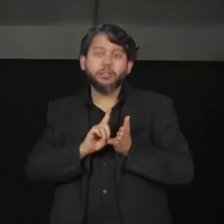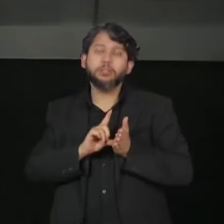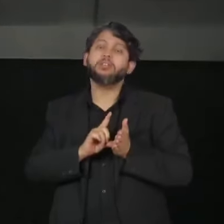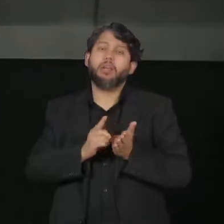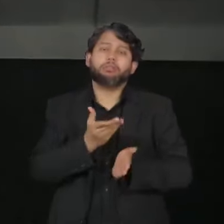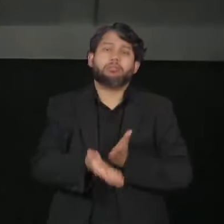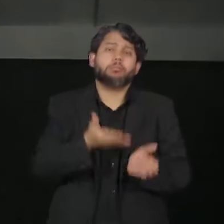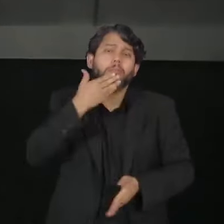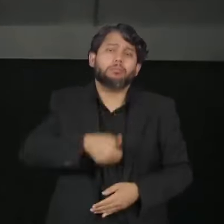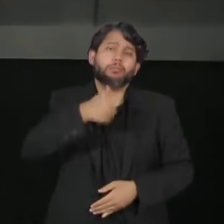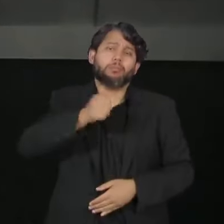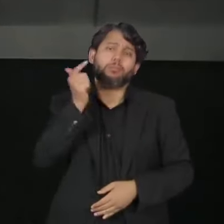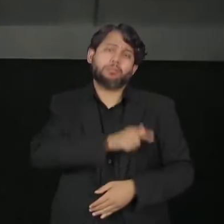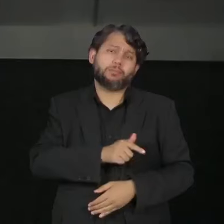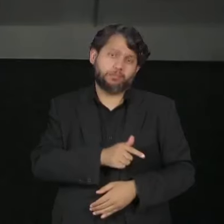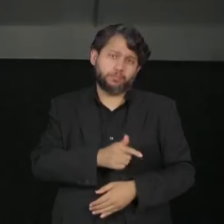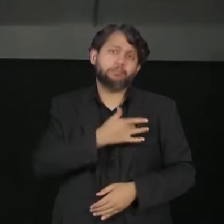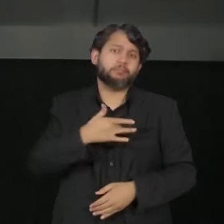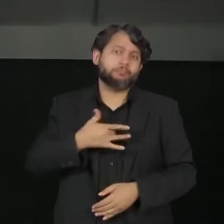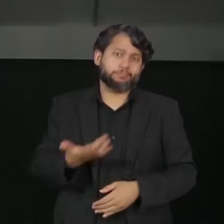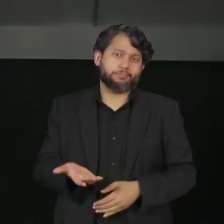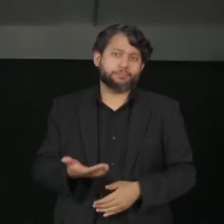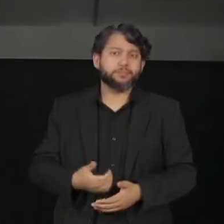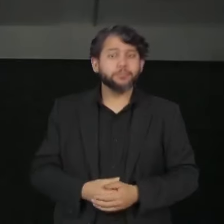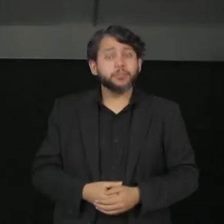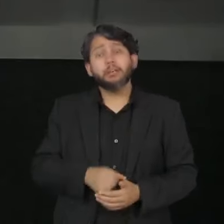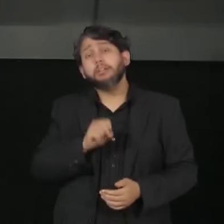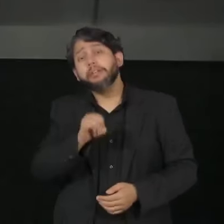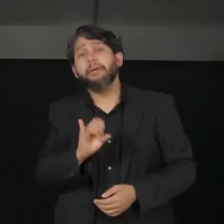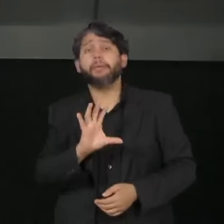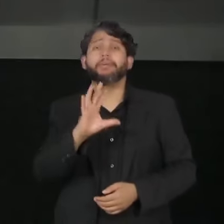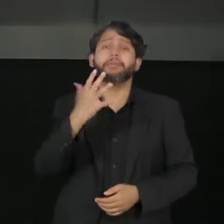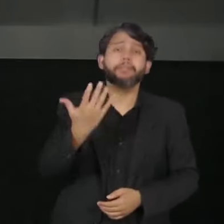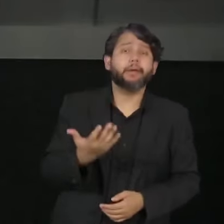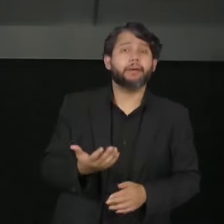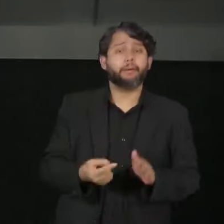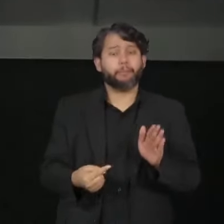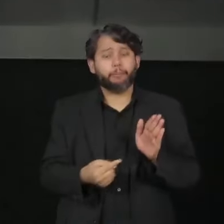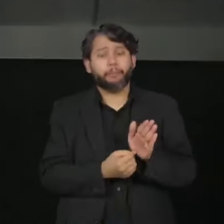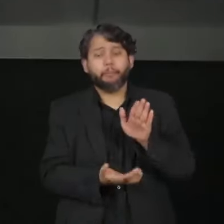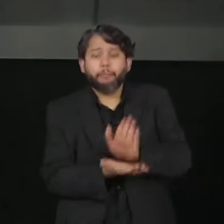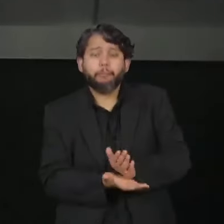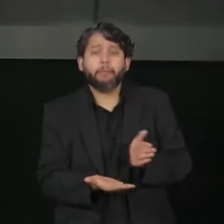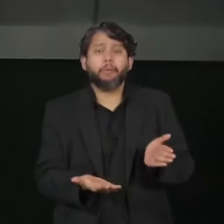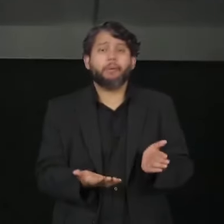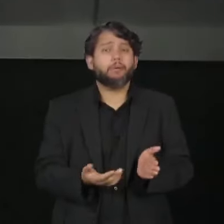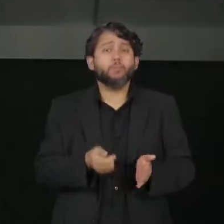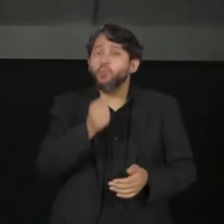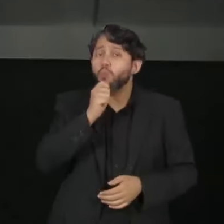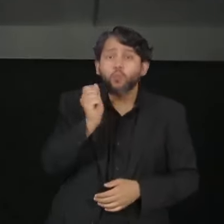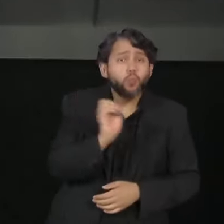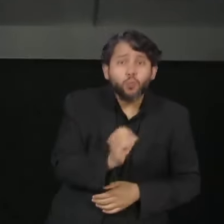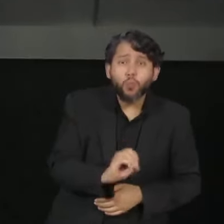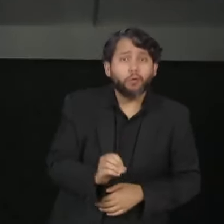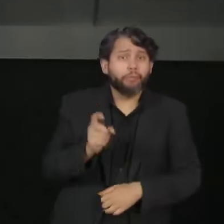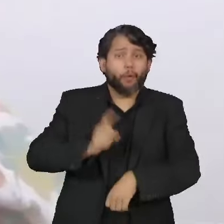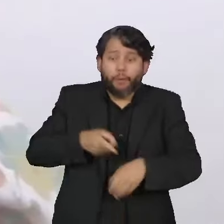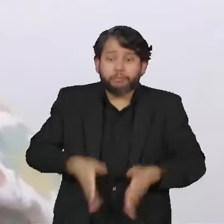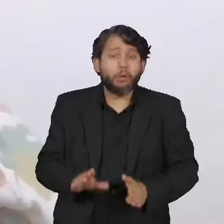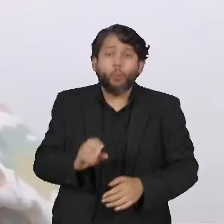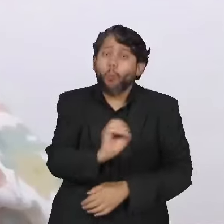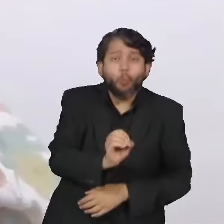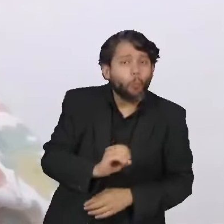diferença no tratamento. Mas, se por qualquer motivo não foi feito esse teste da triagem neonatal,